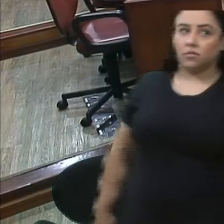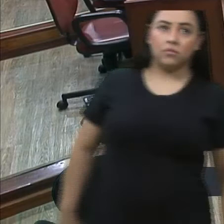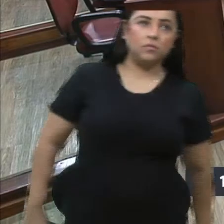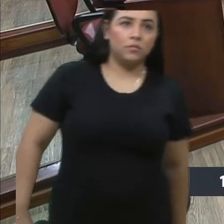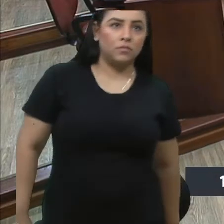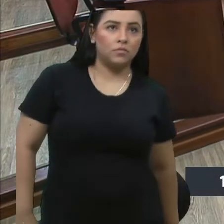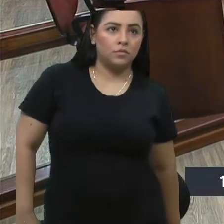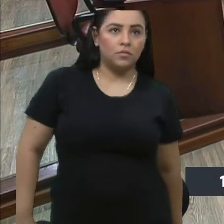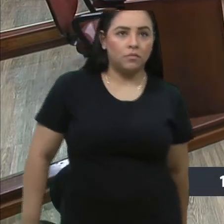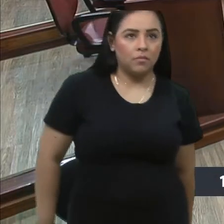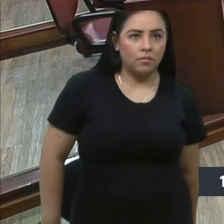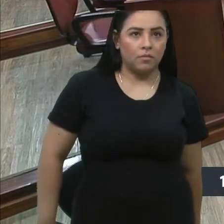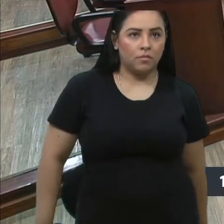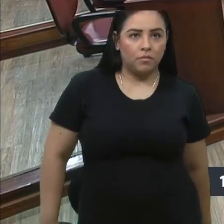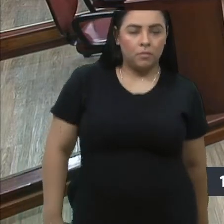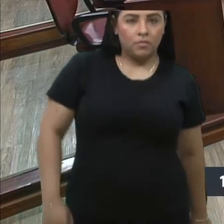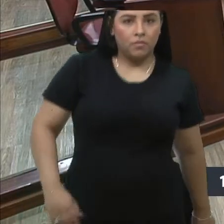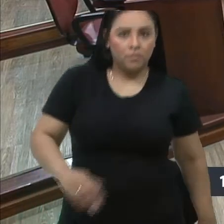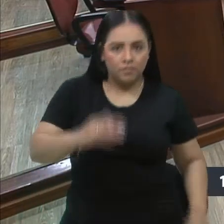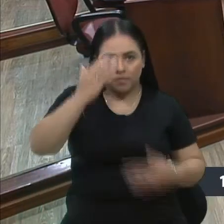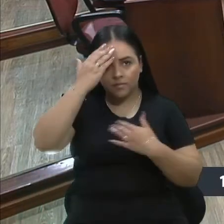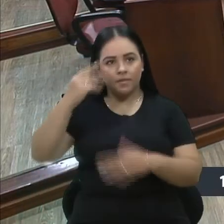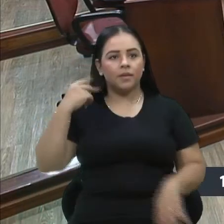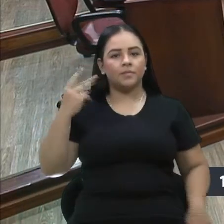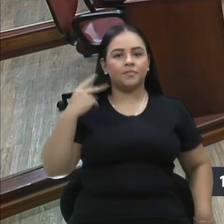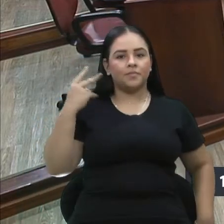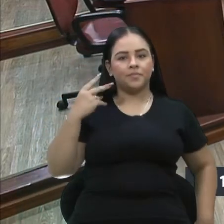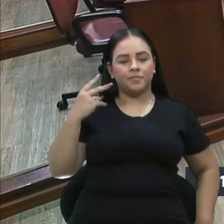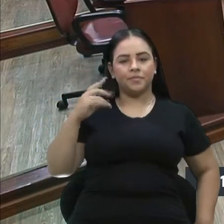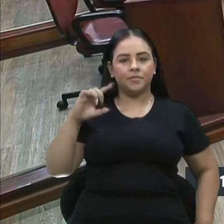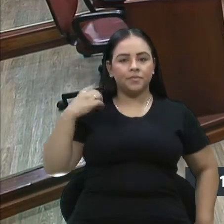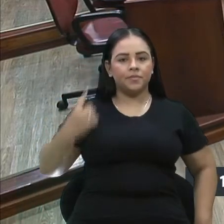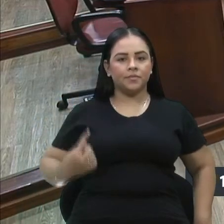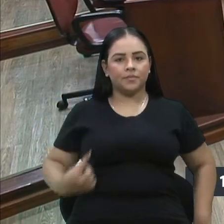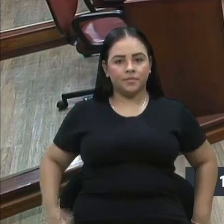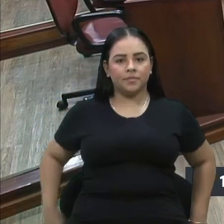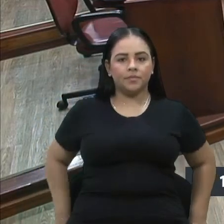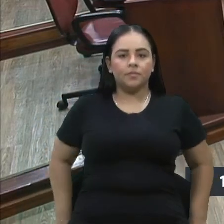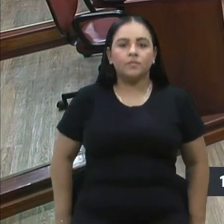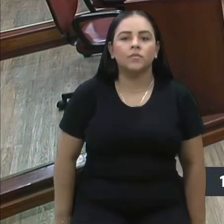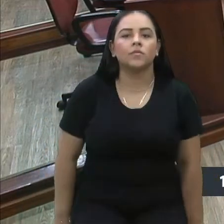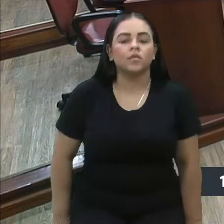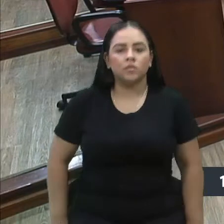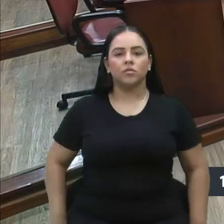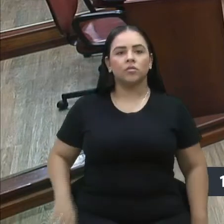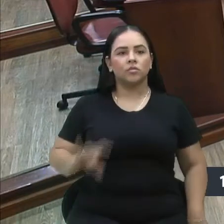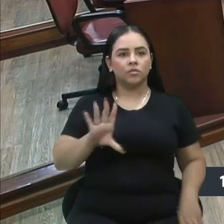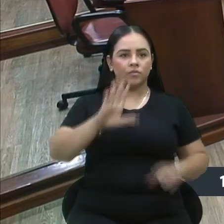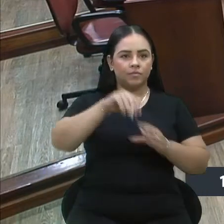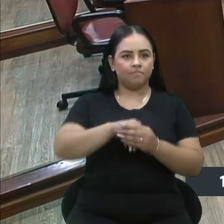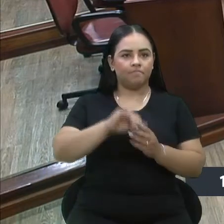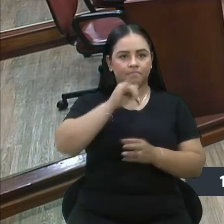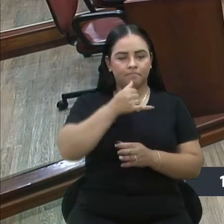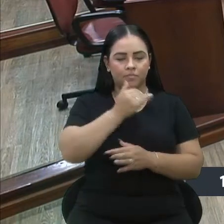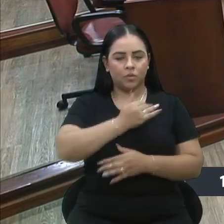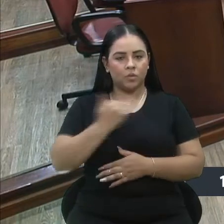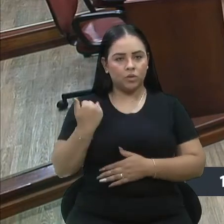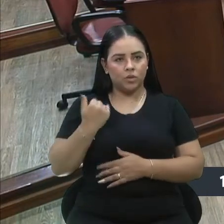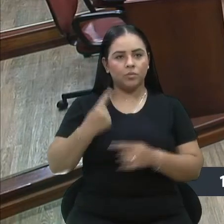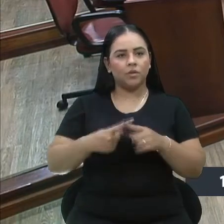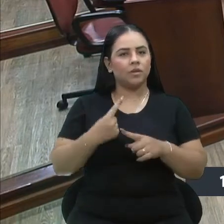Obrigado, vereadora Denise, acho que vai dar tempo aqui. e fazer um voto de pesar, vereadora Denise. Onde ontem faleceu